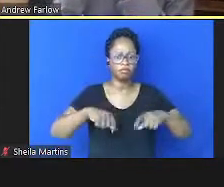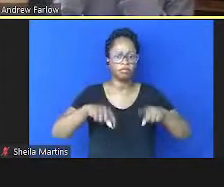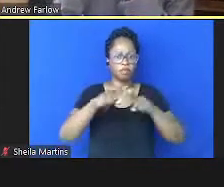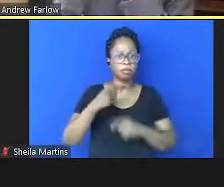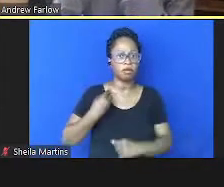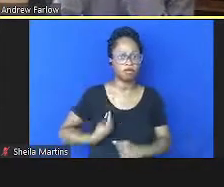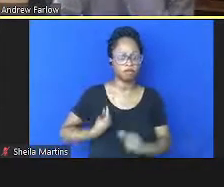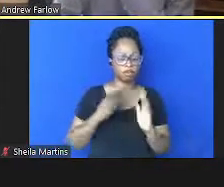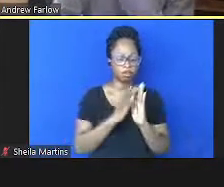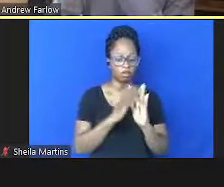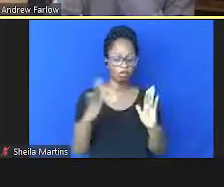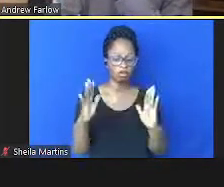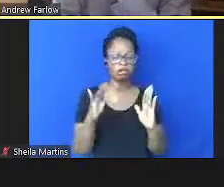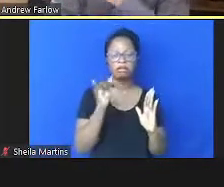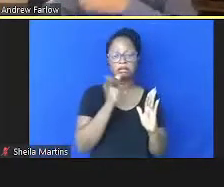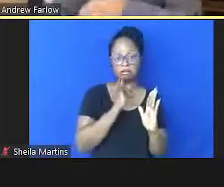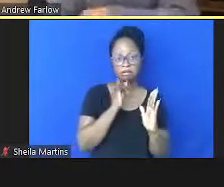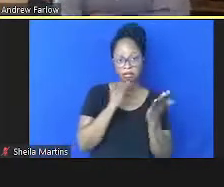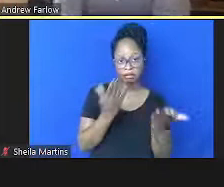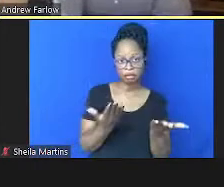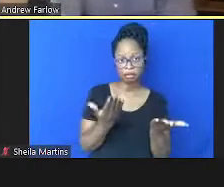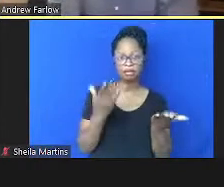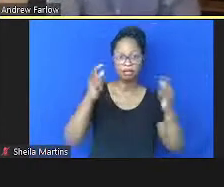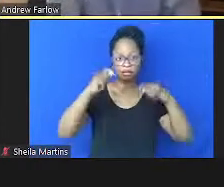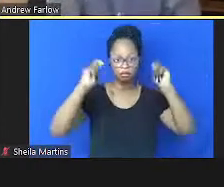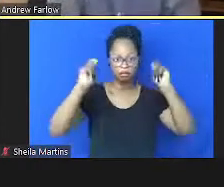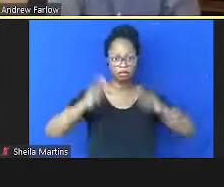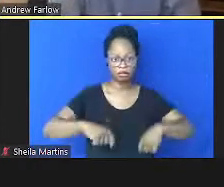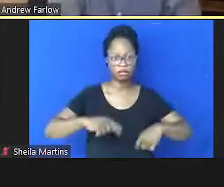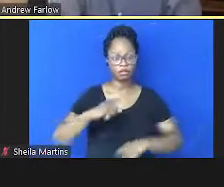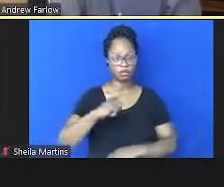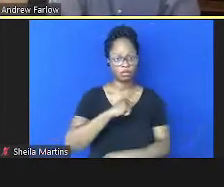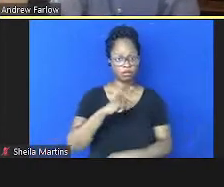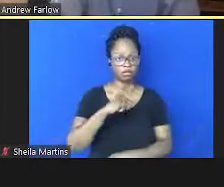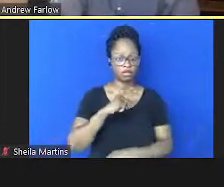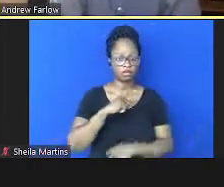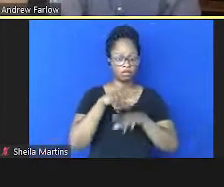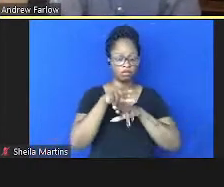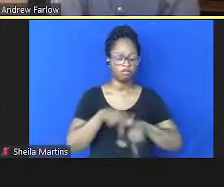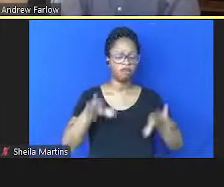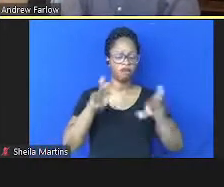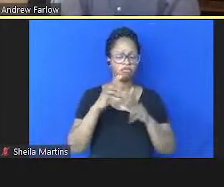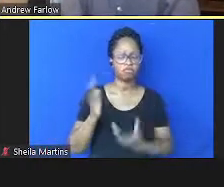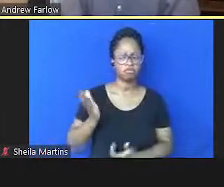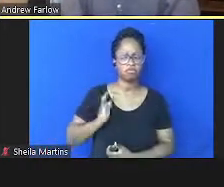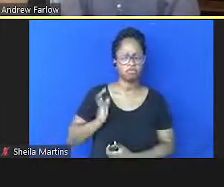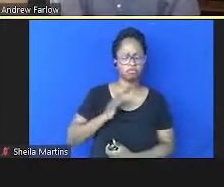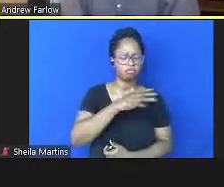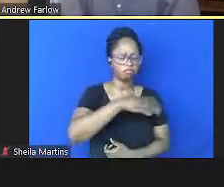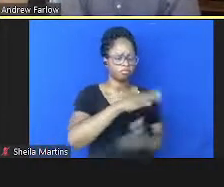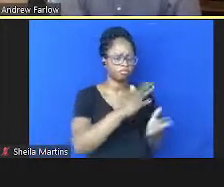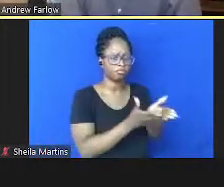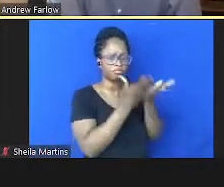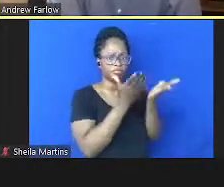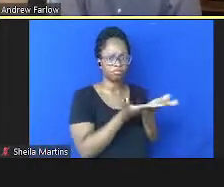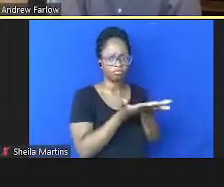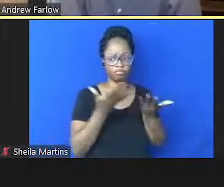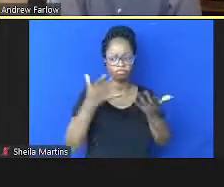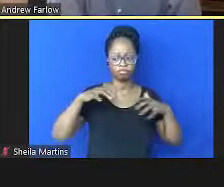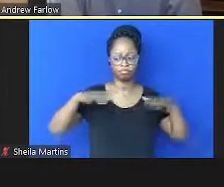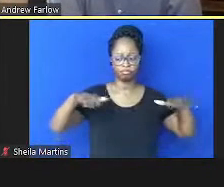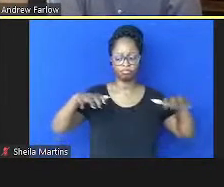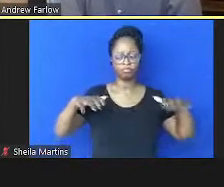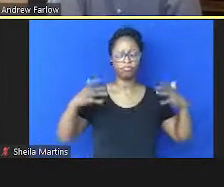entre, por exemplo, Glasgow e as partes mais ricas e nas partes mais pobres. E a gente tem